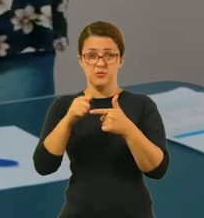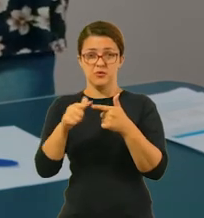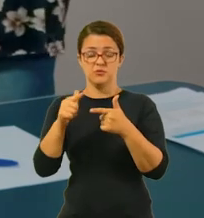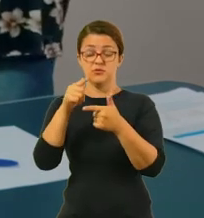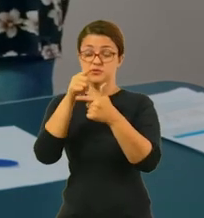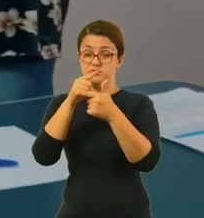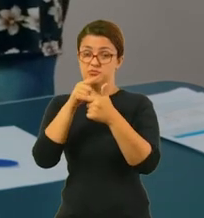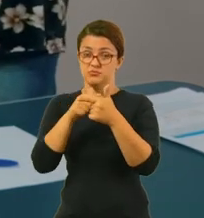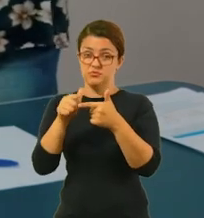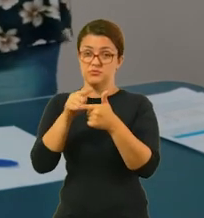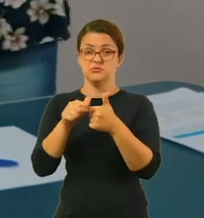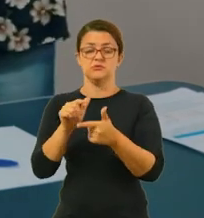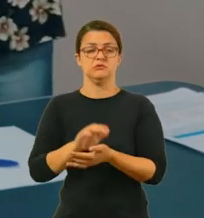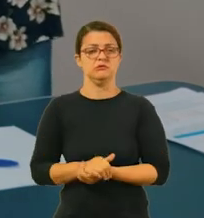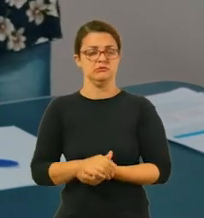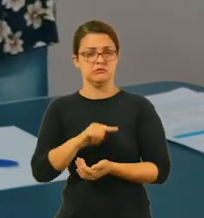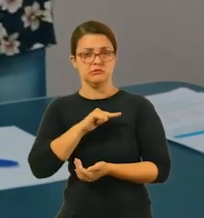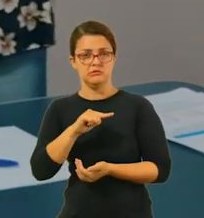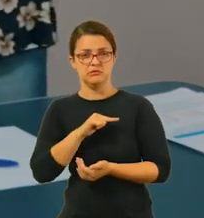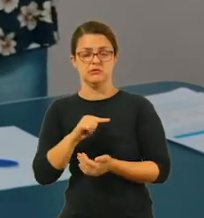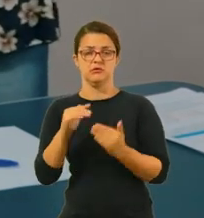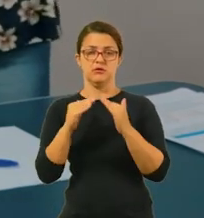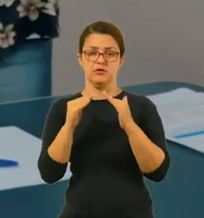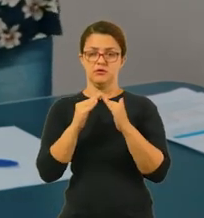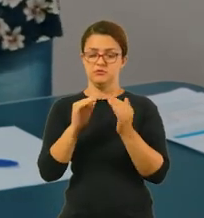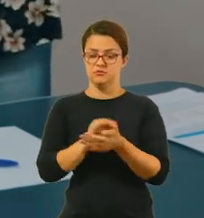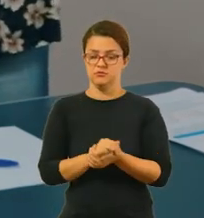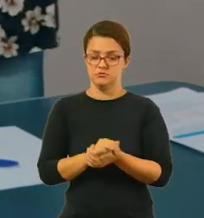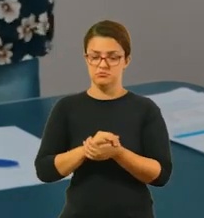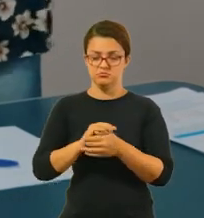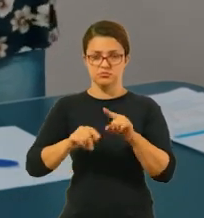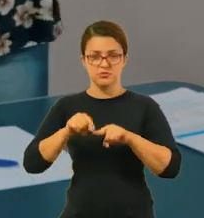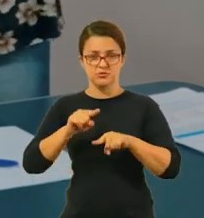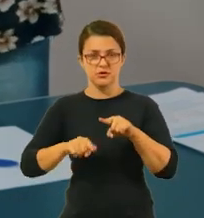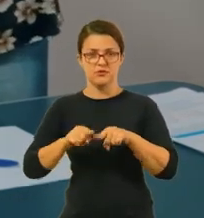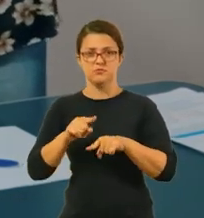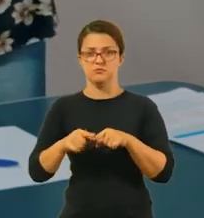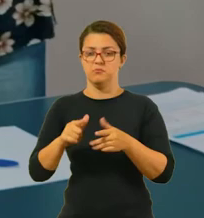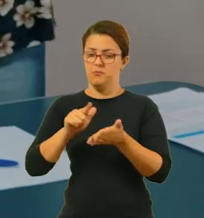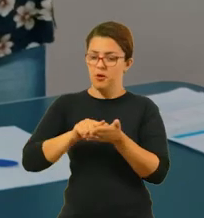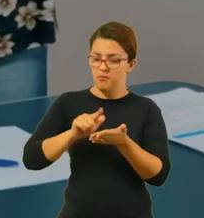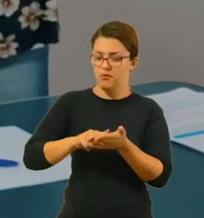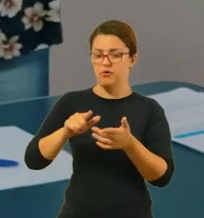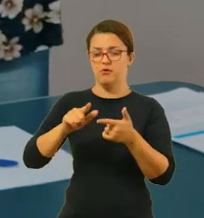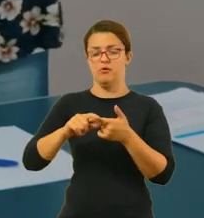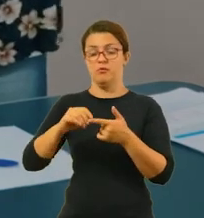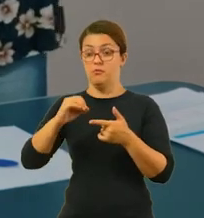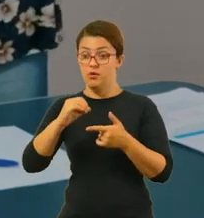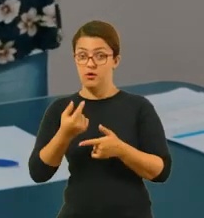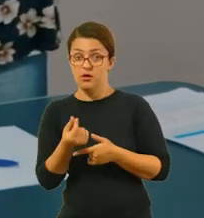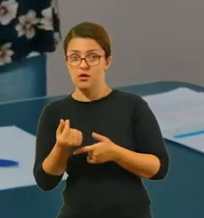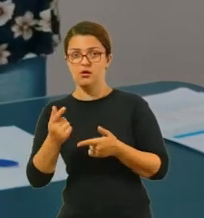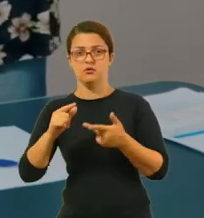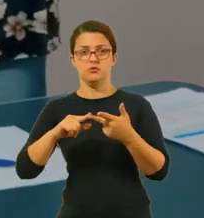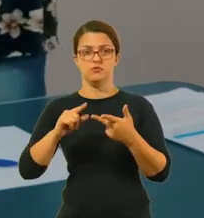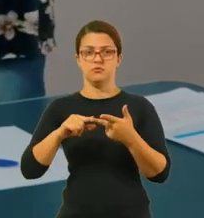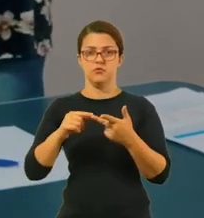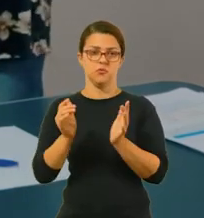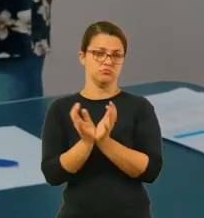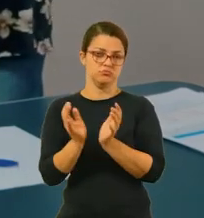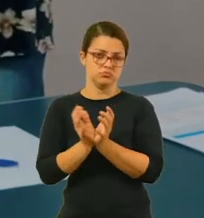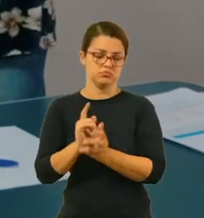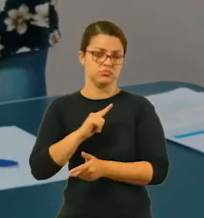divisão, usando objetos que você tem na sua casa. Pode ser folhas, pode ser moeda, pode ser alguma coleção que você tenha.